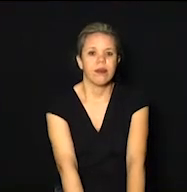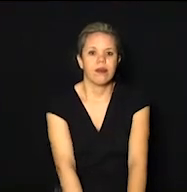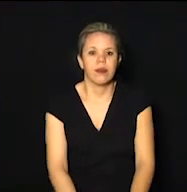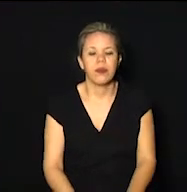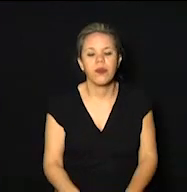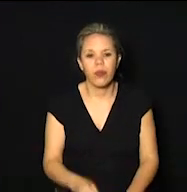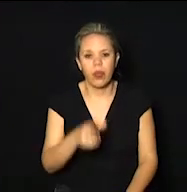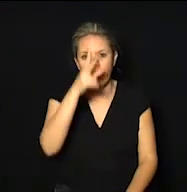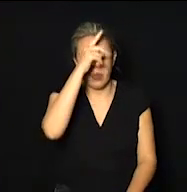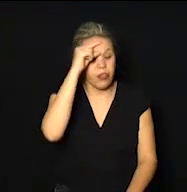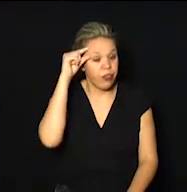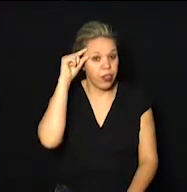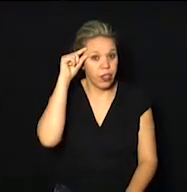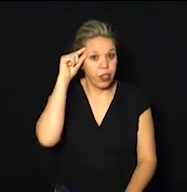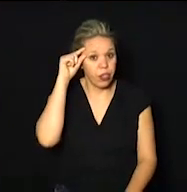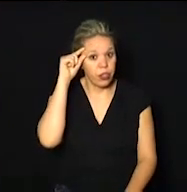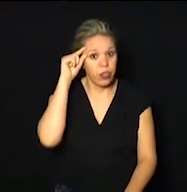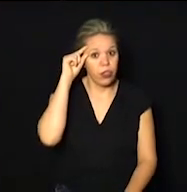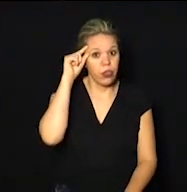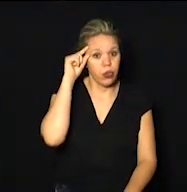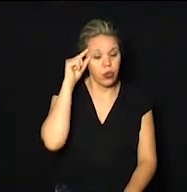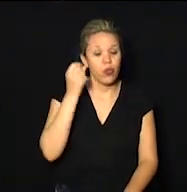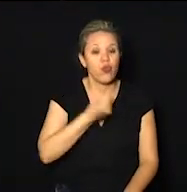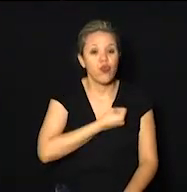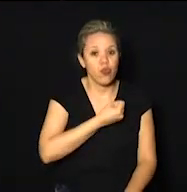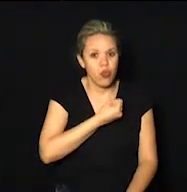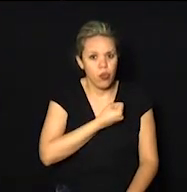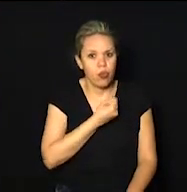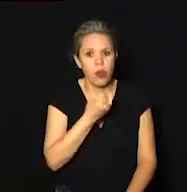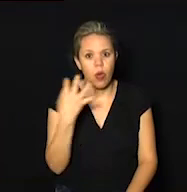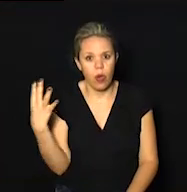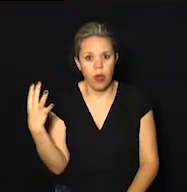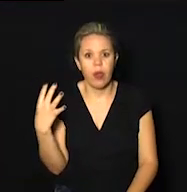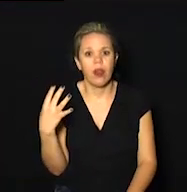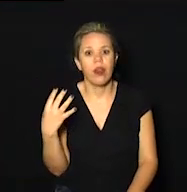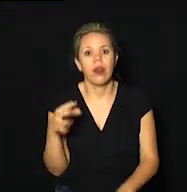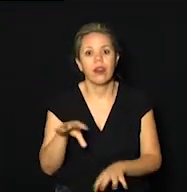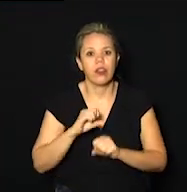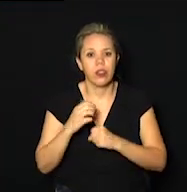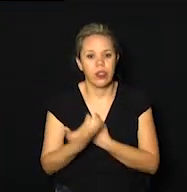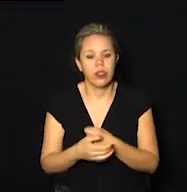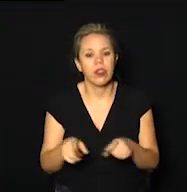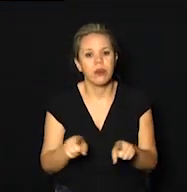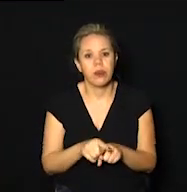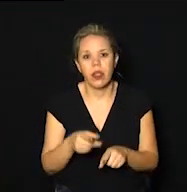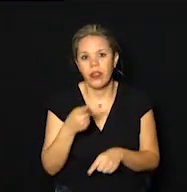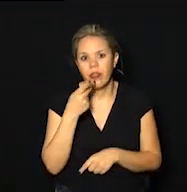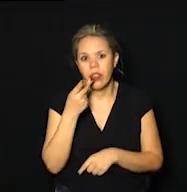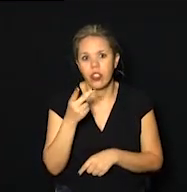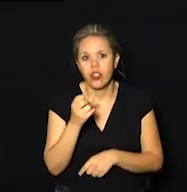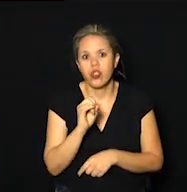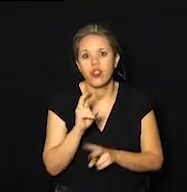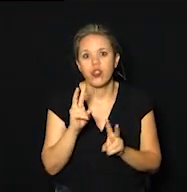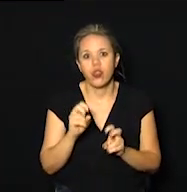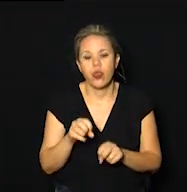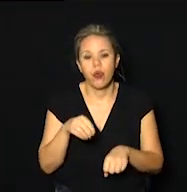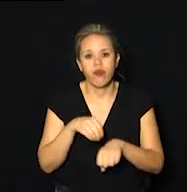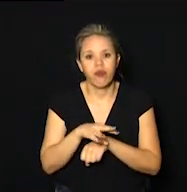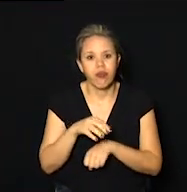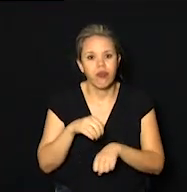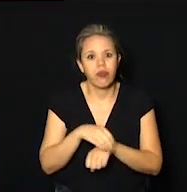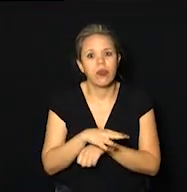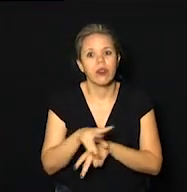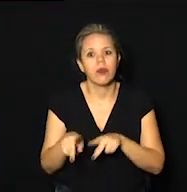Donizete, ele atualizou os números do coronavírus aqui em Campinas, também falou sobre a taxa de transmissão